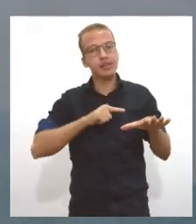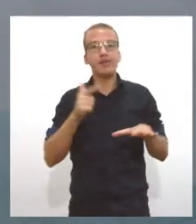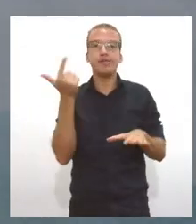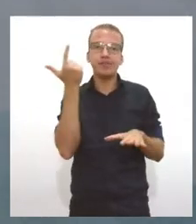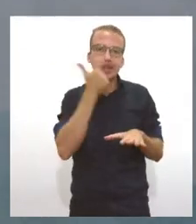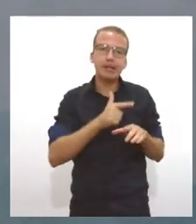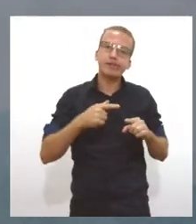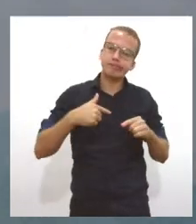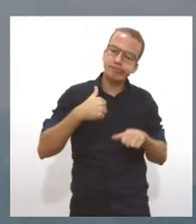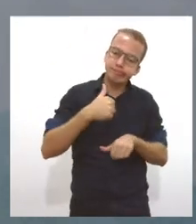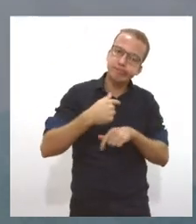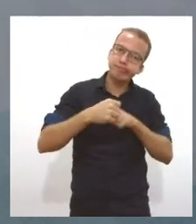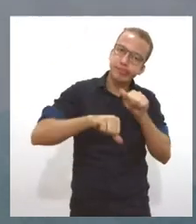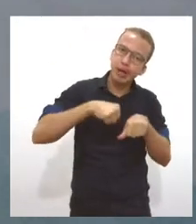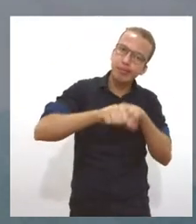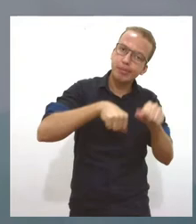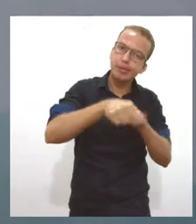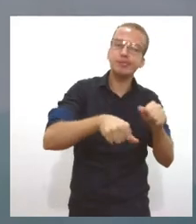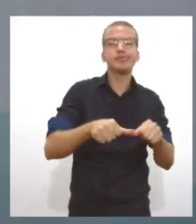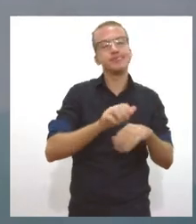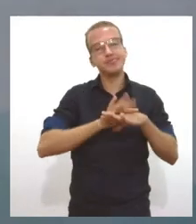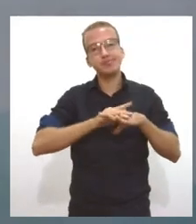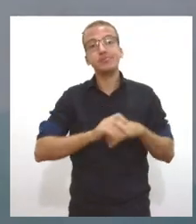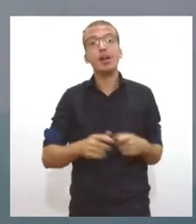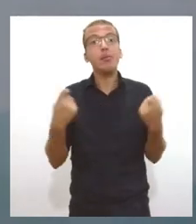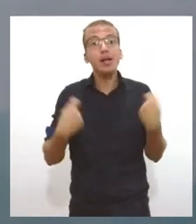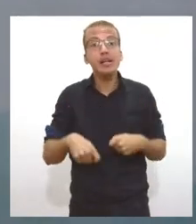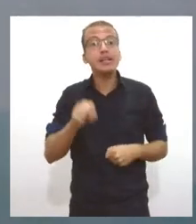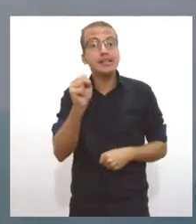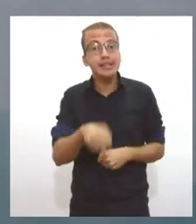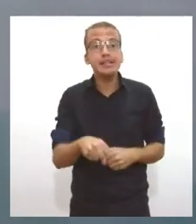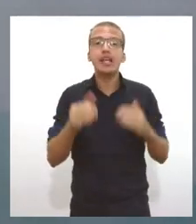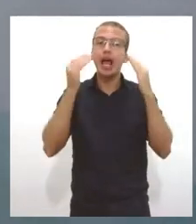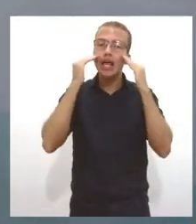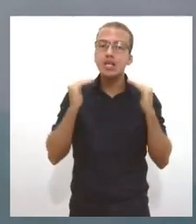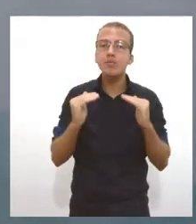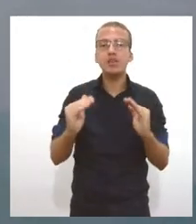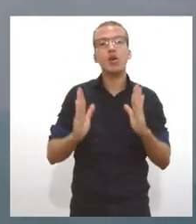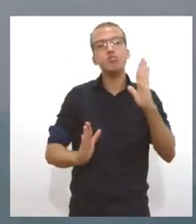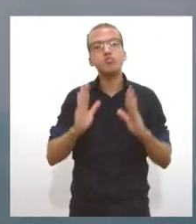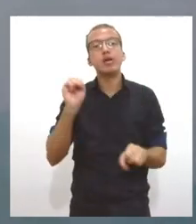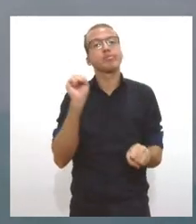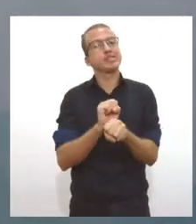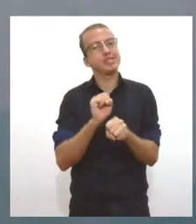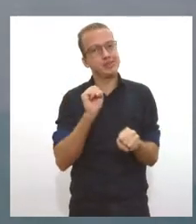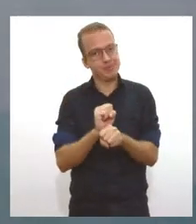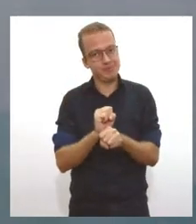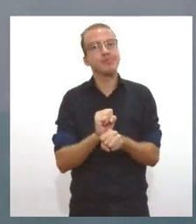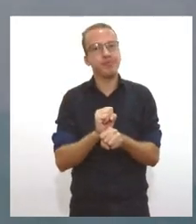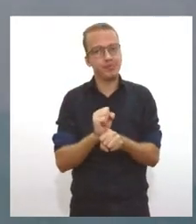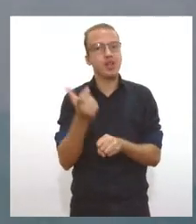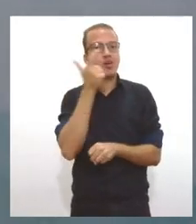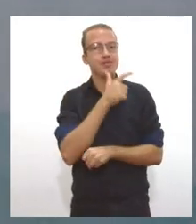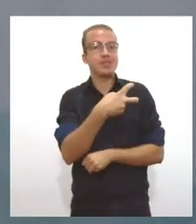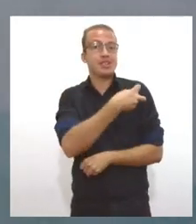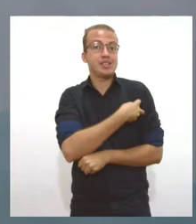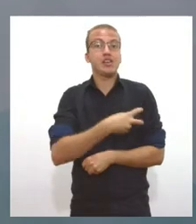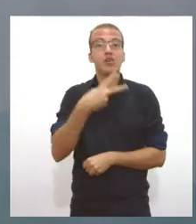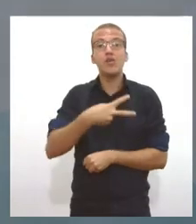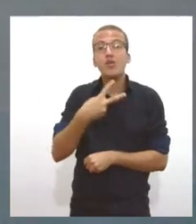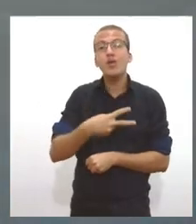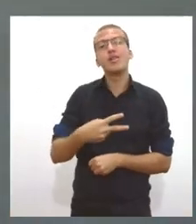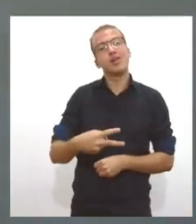doença. Então, é necessário, sim, respeitar o intervalo mínimo e fazer a segunda dose o quanto antes.